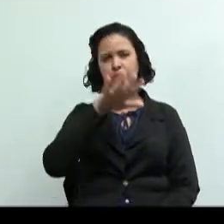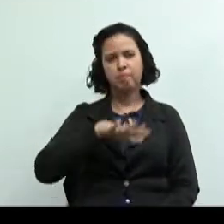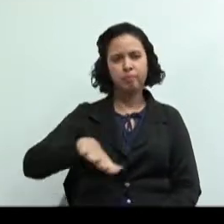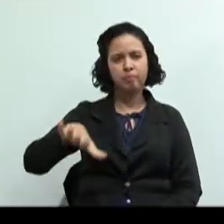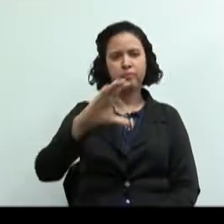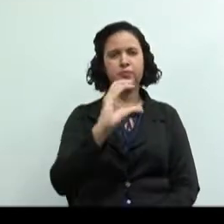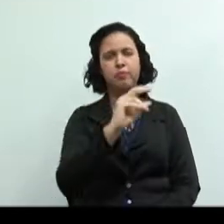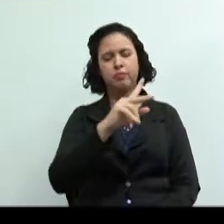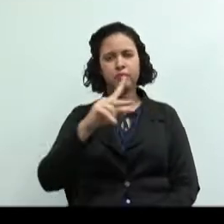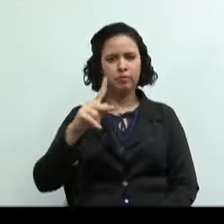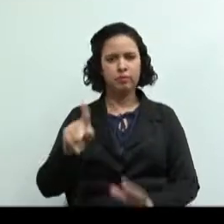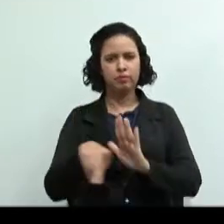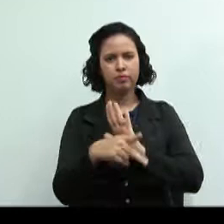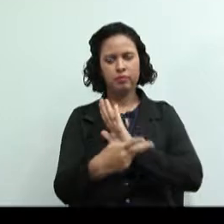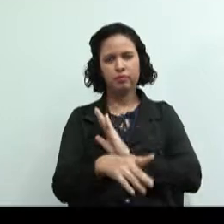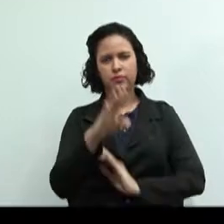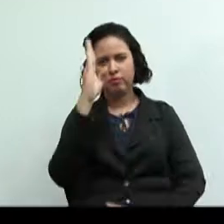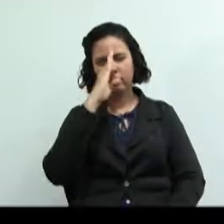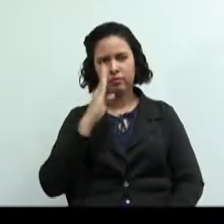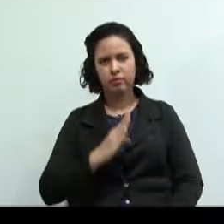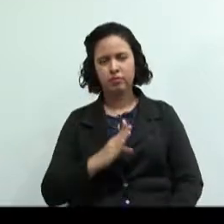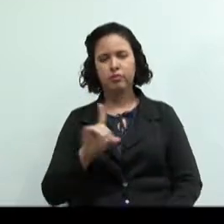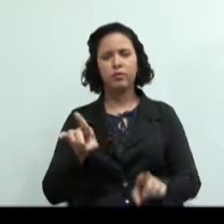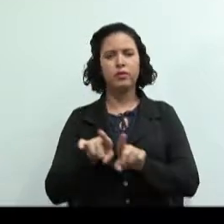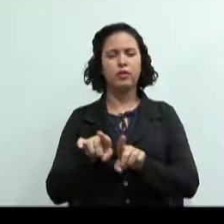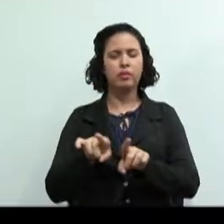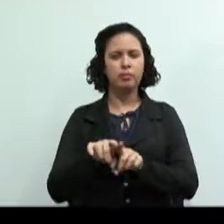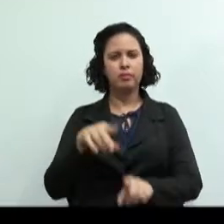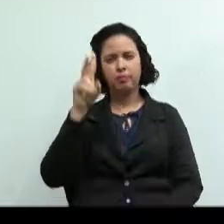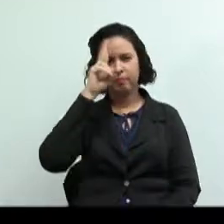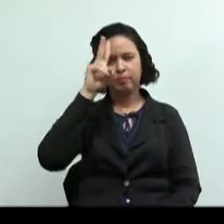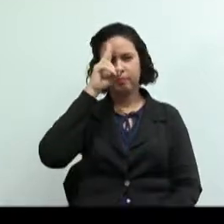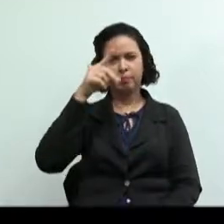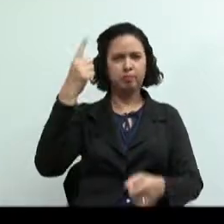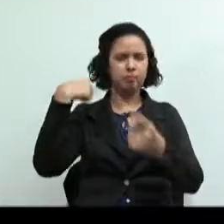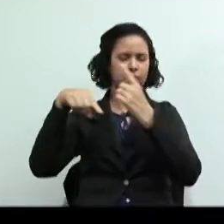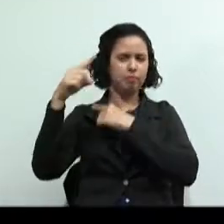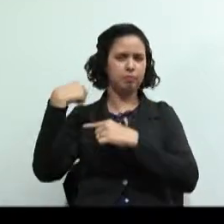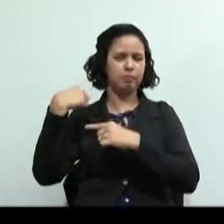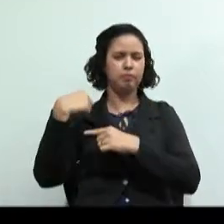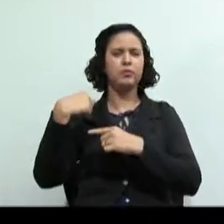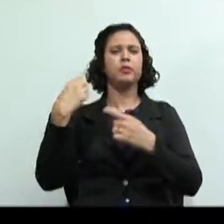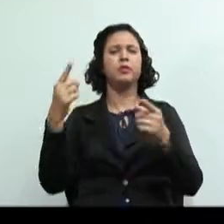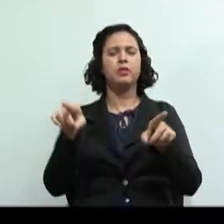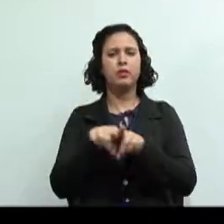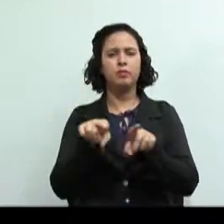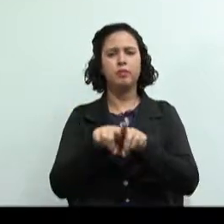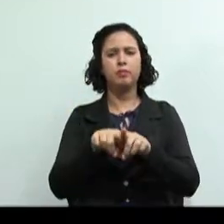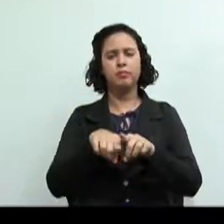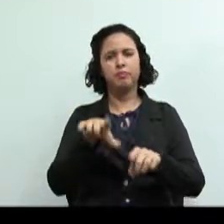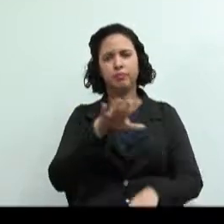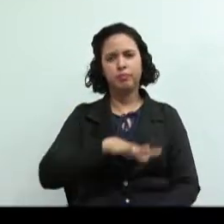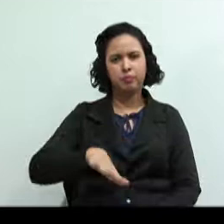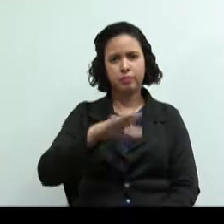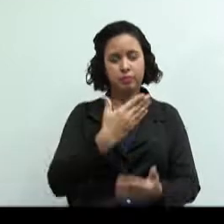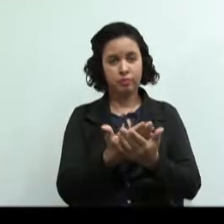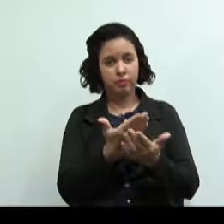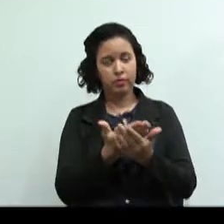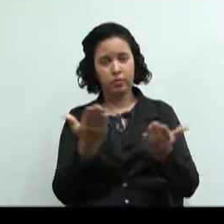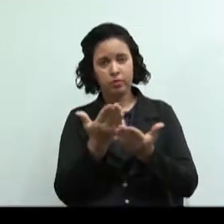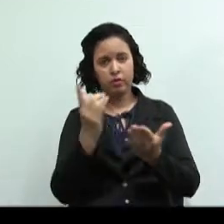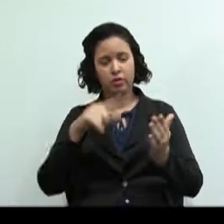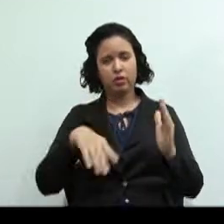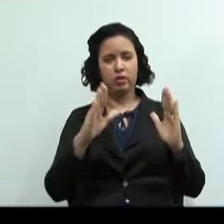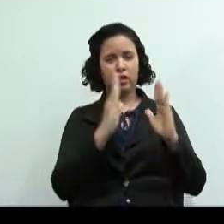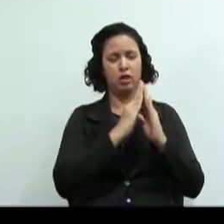cooperativas no Brasil, mais uma revisãozinha da aula passada. E os ramos a serem trabalhados hoje serão o ramo habitacional,